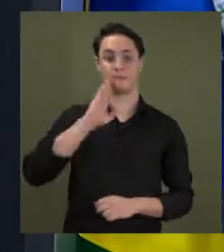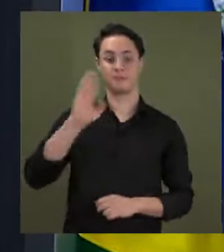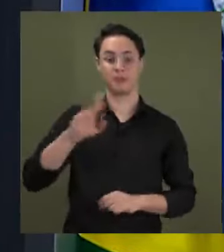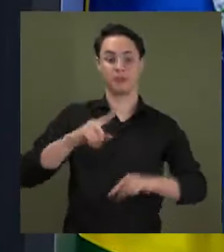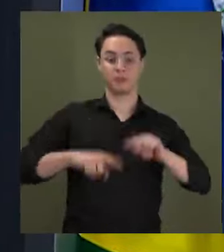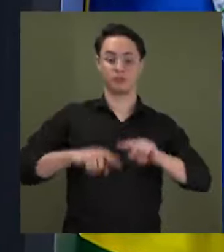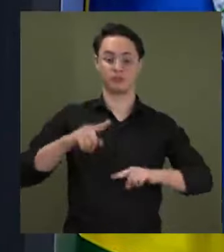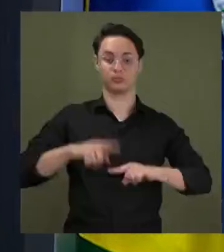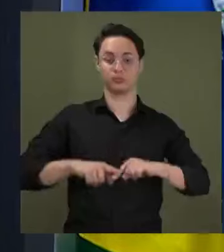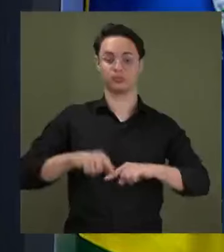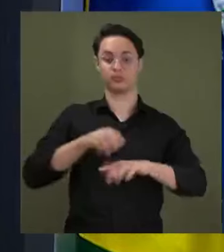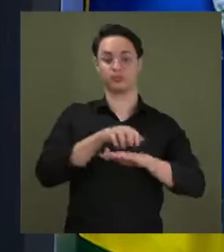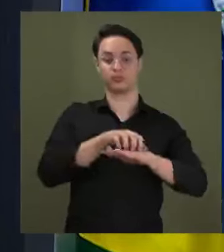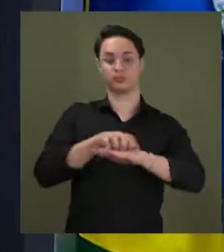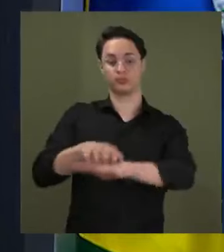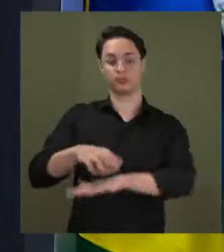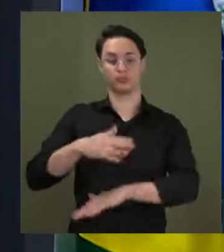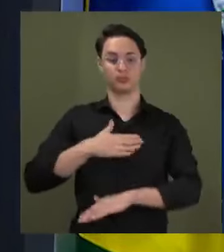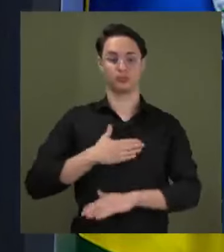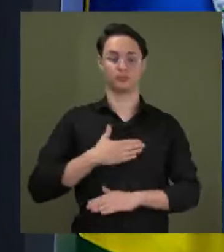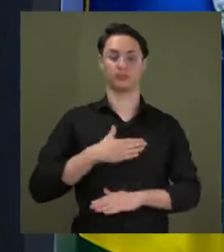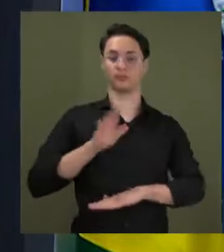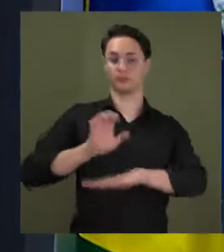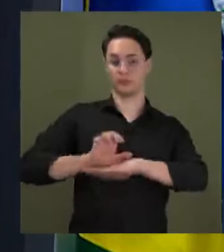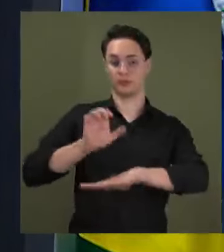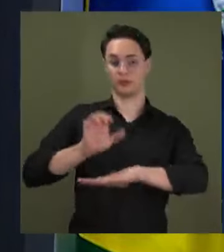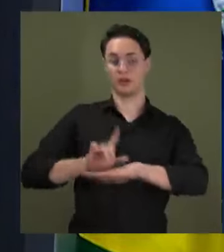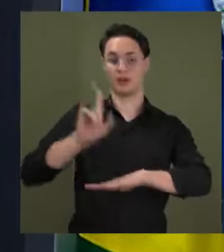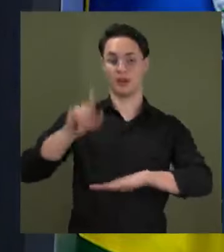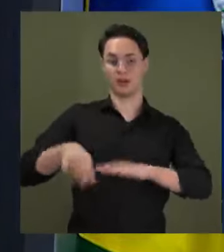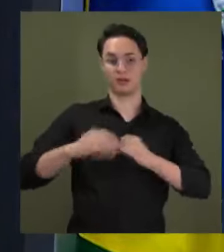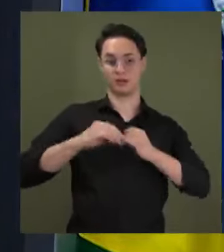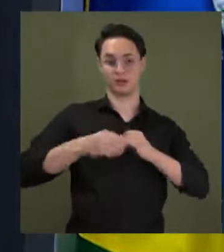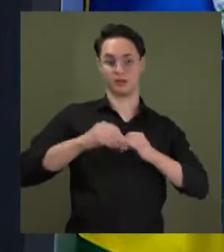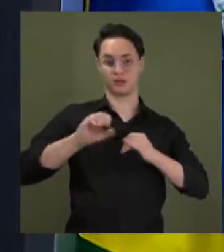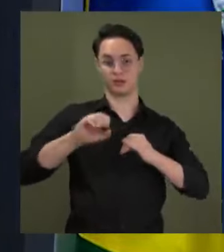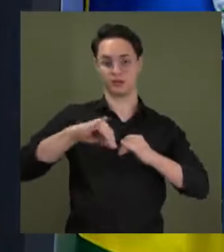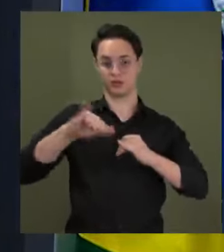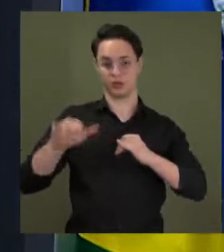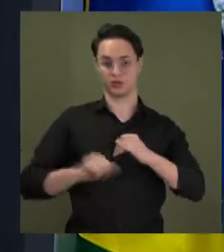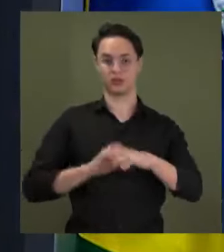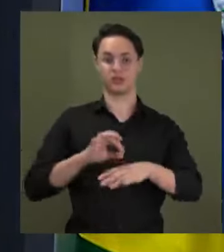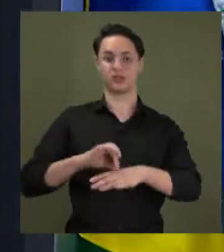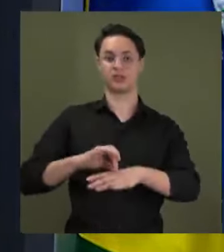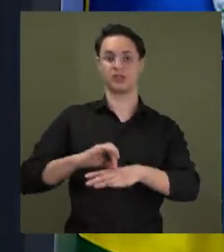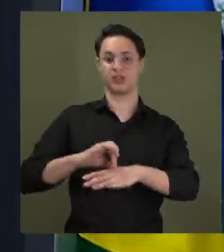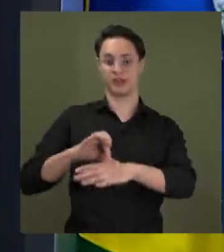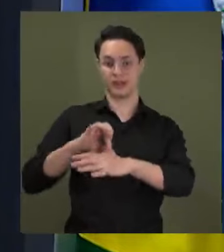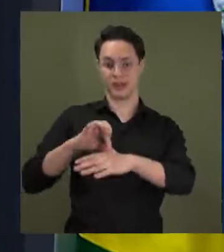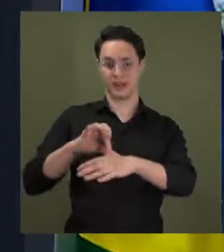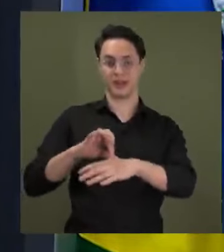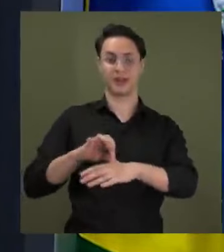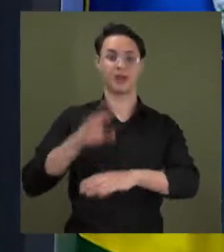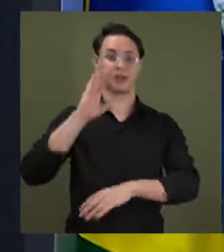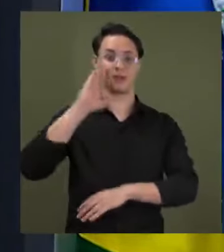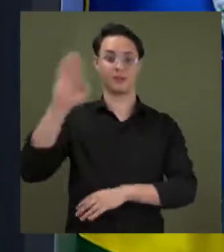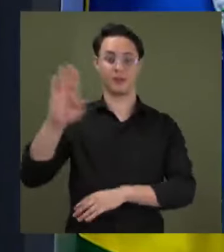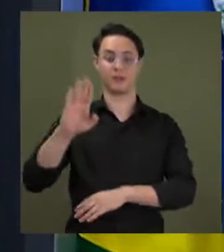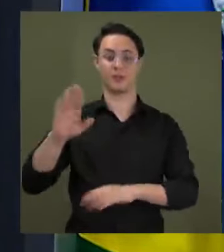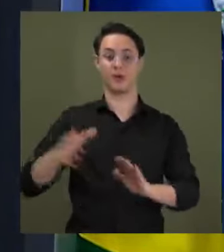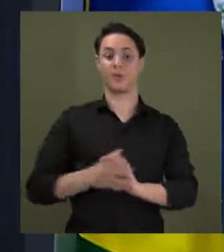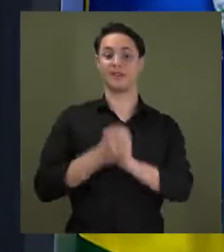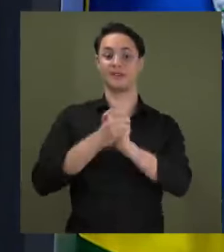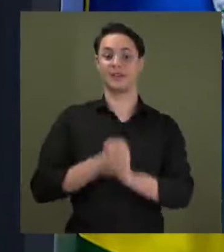exportados pelo meu estado, soja e carne, os principais parceiros comerciais, China e